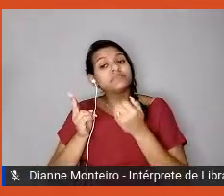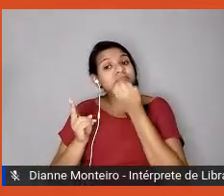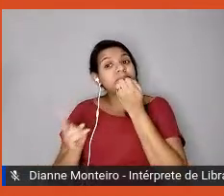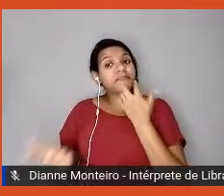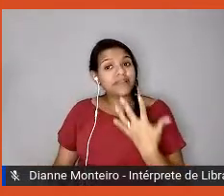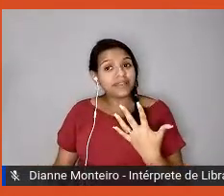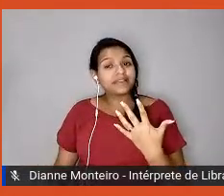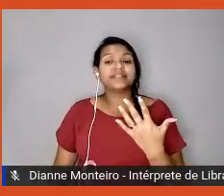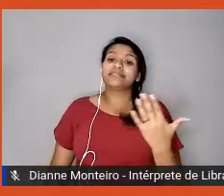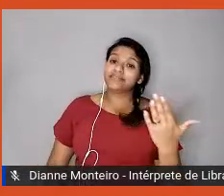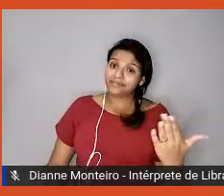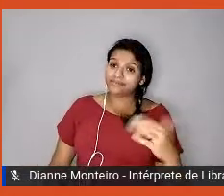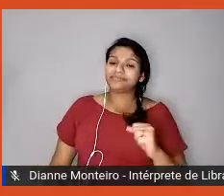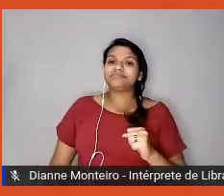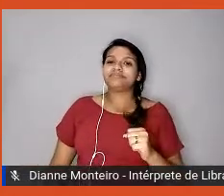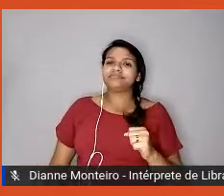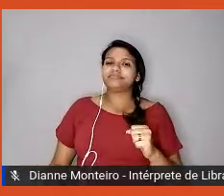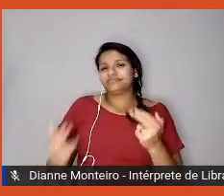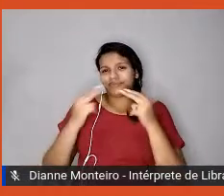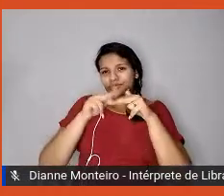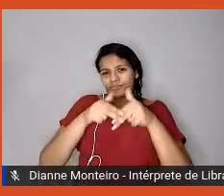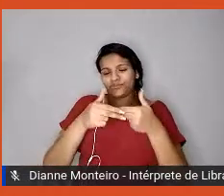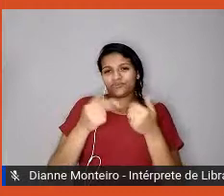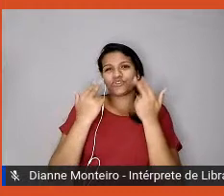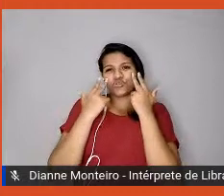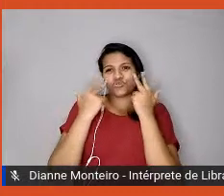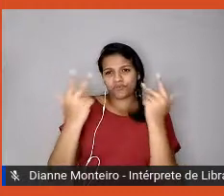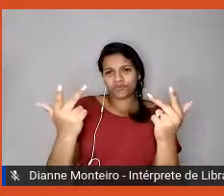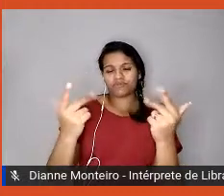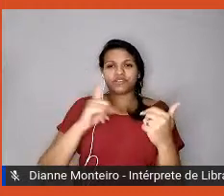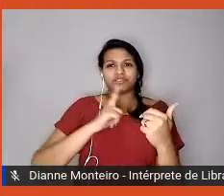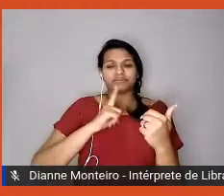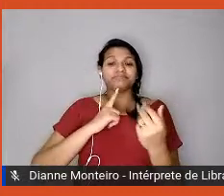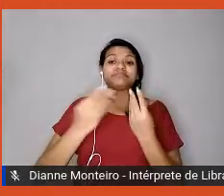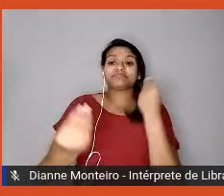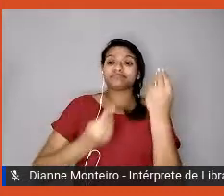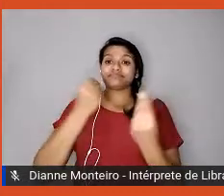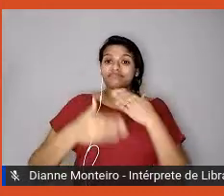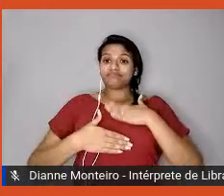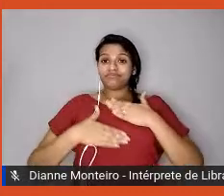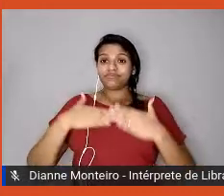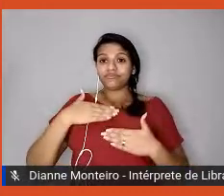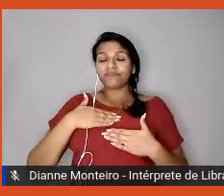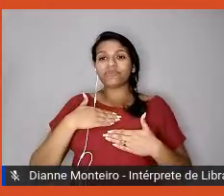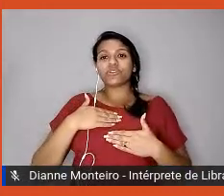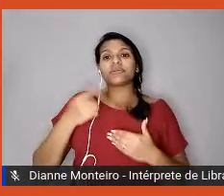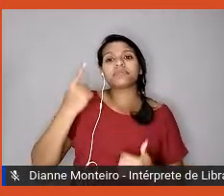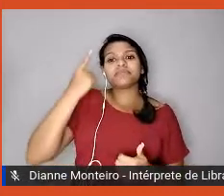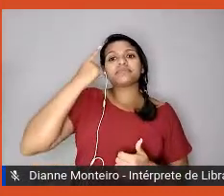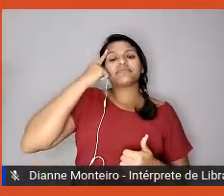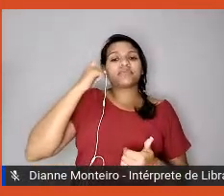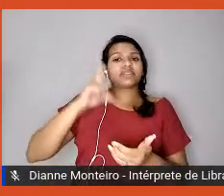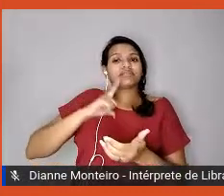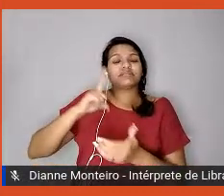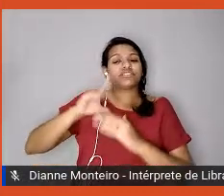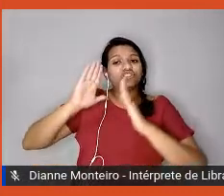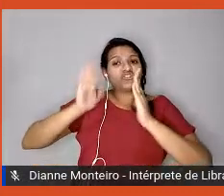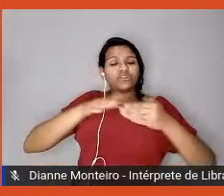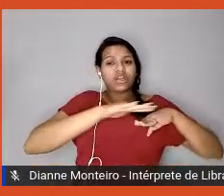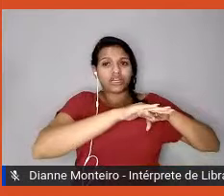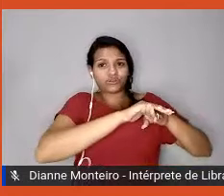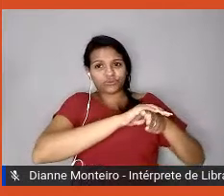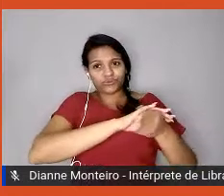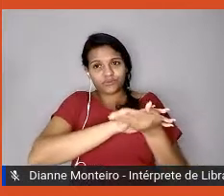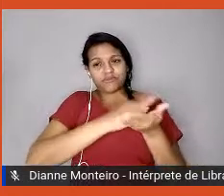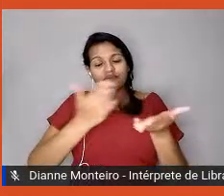Então, normalmente, essa dimensão física é a que nós conseguimos contemplar com maior frequência dentro desses programas